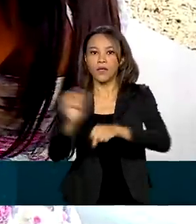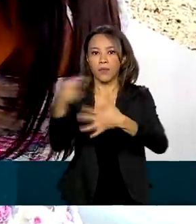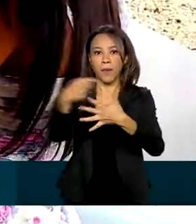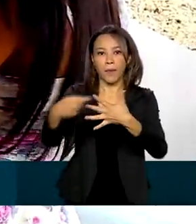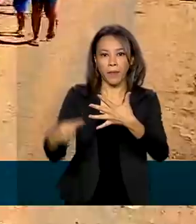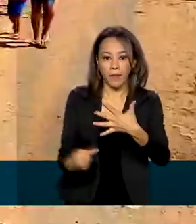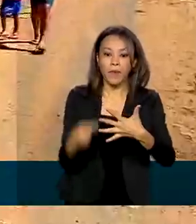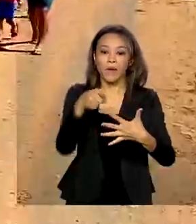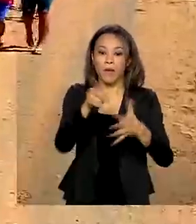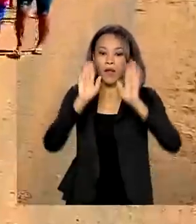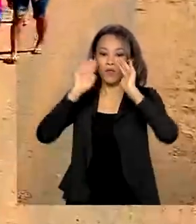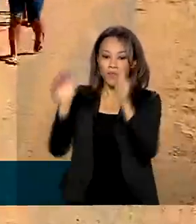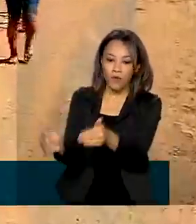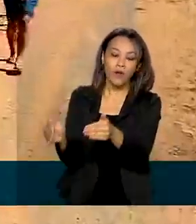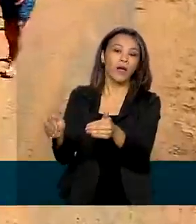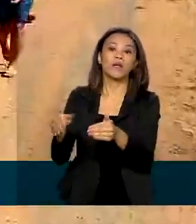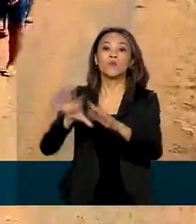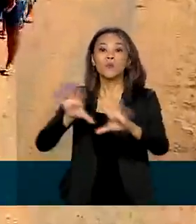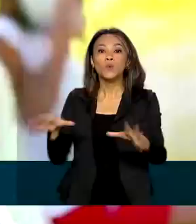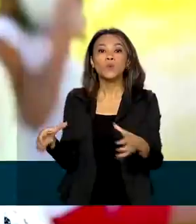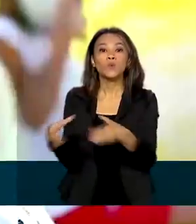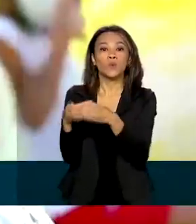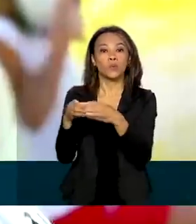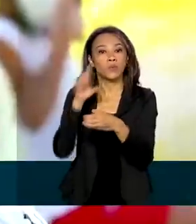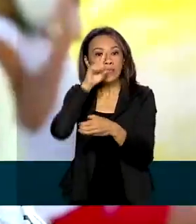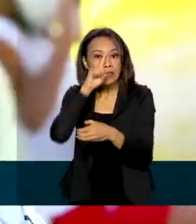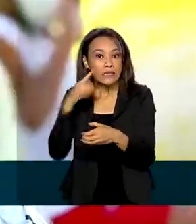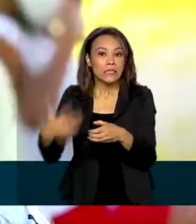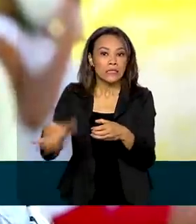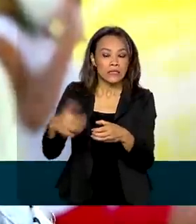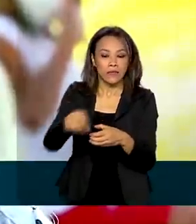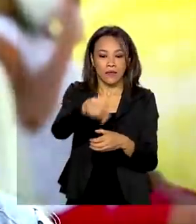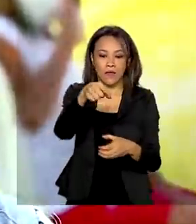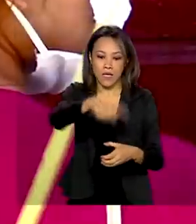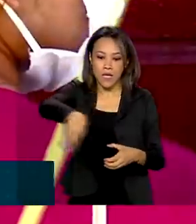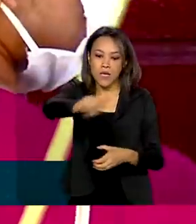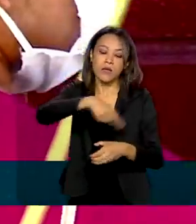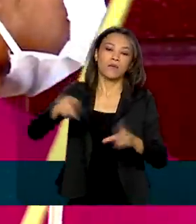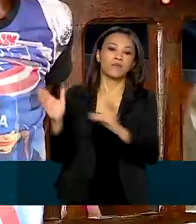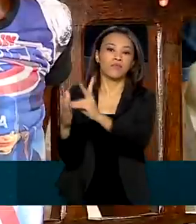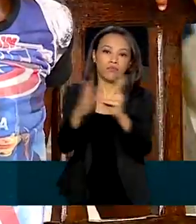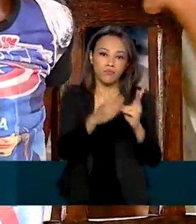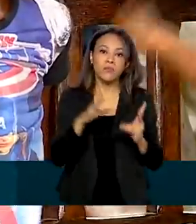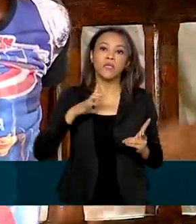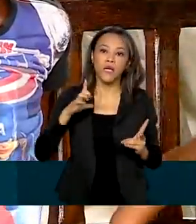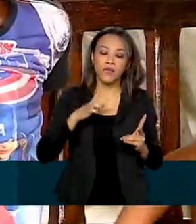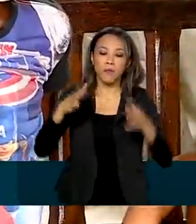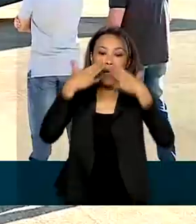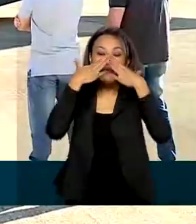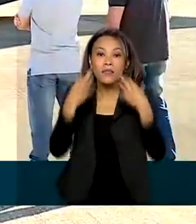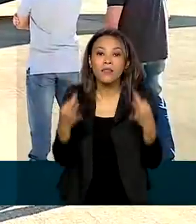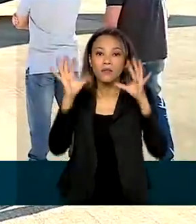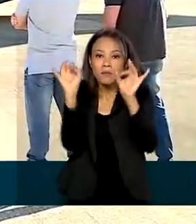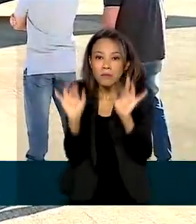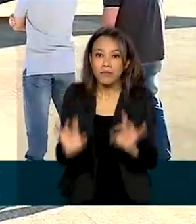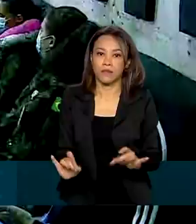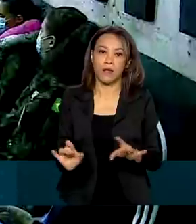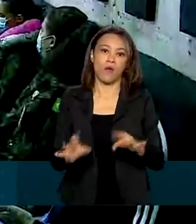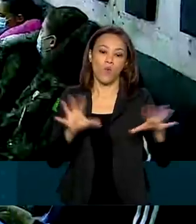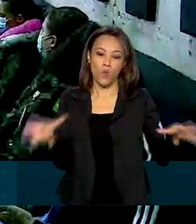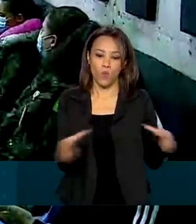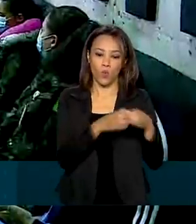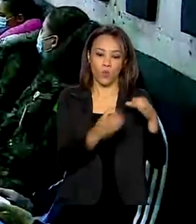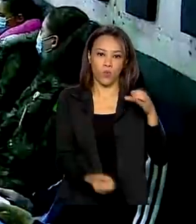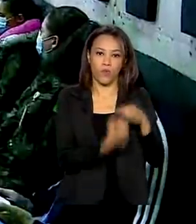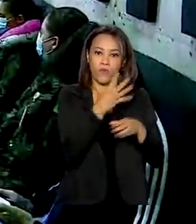doença com foco no grupo de risco. Aqui no Brasil, os indígenas em aldeias receberam atenção especial. Uma força-tarefa